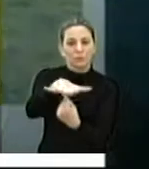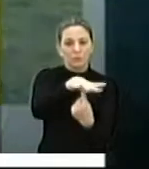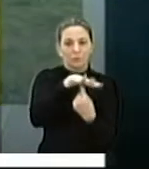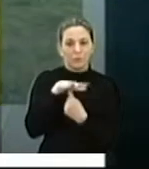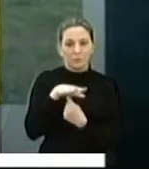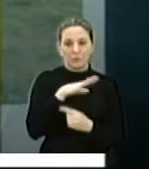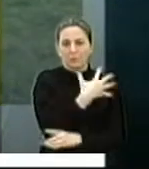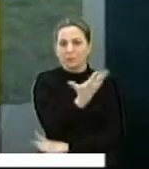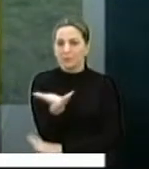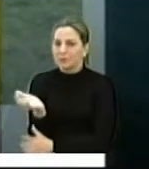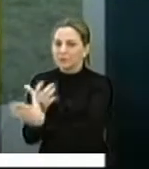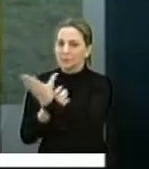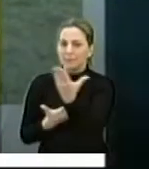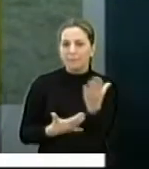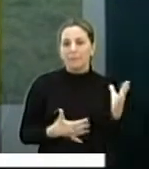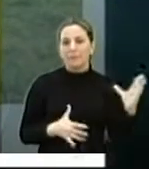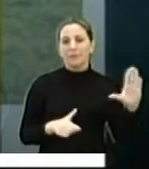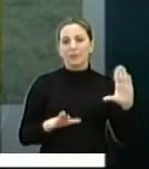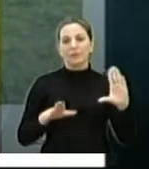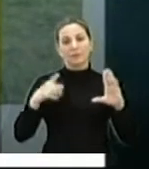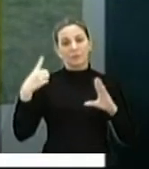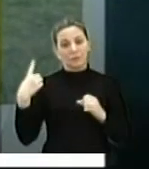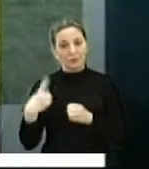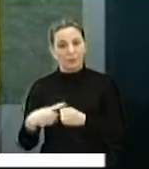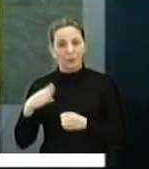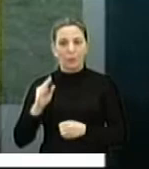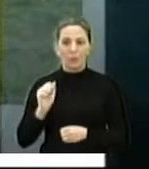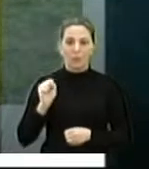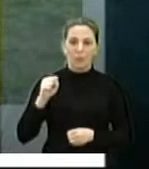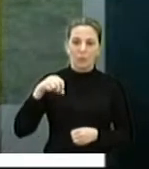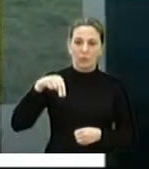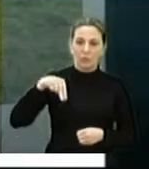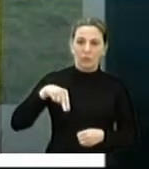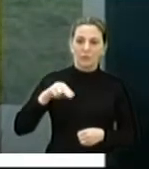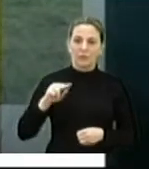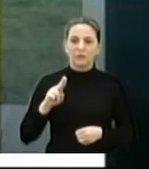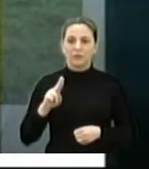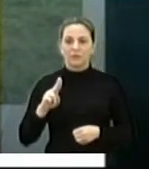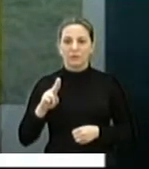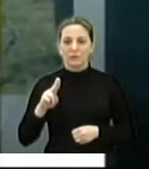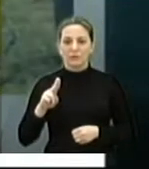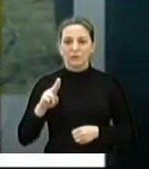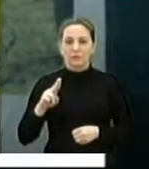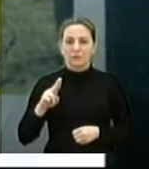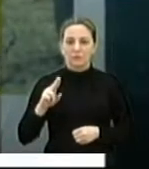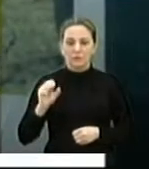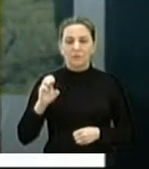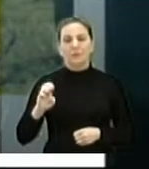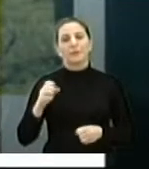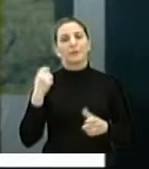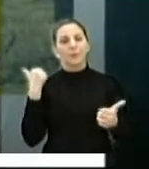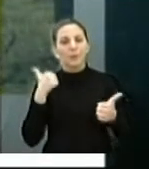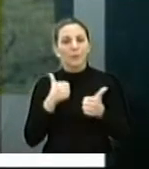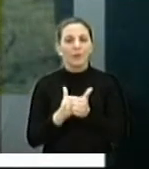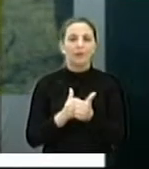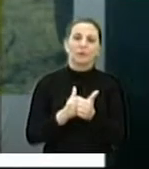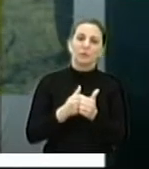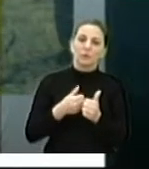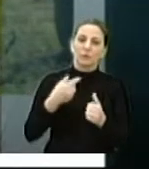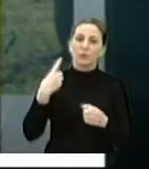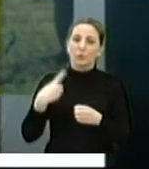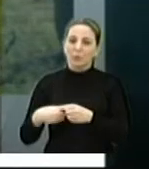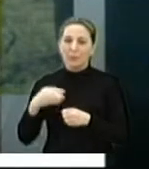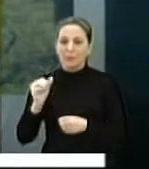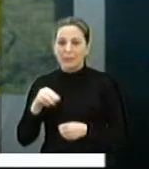vocês terem uma ideia, ela fica ali no Jardim do Bosque, perto do imperador, e ela estava praticamente sem